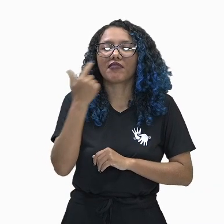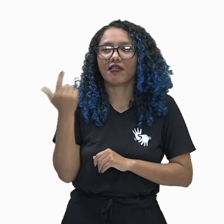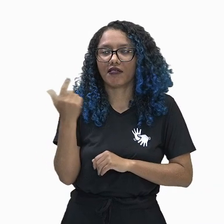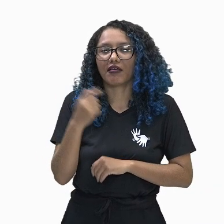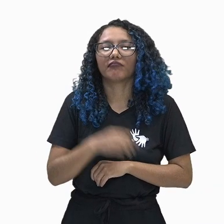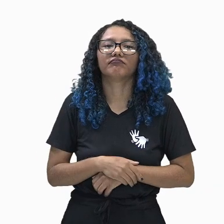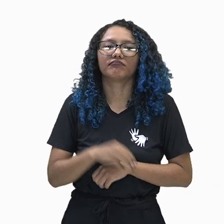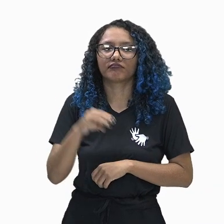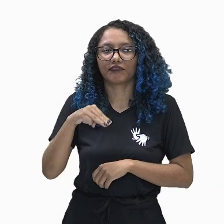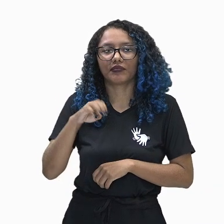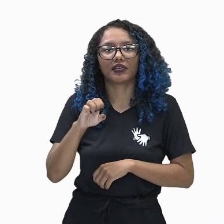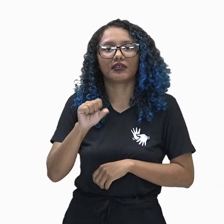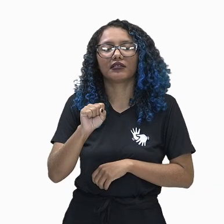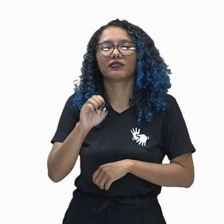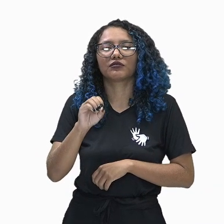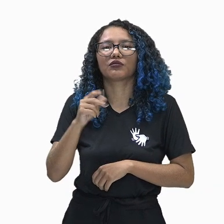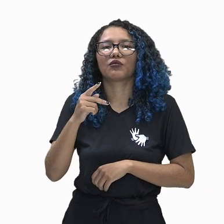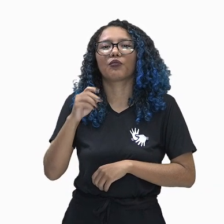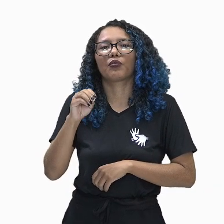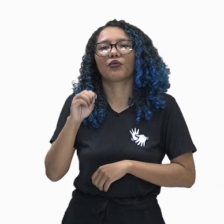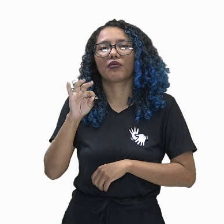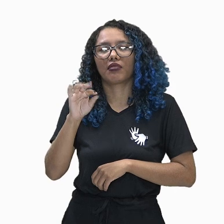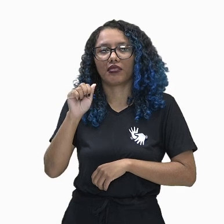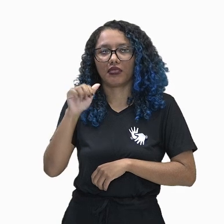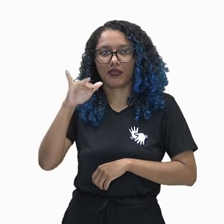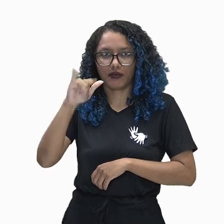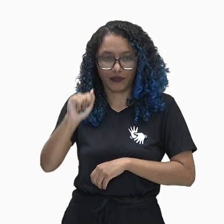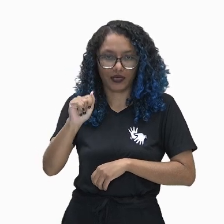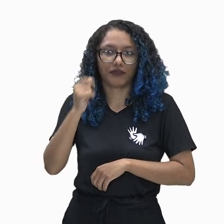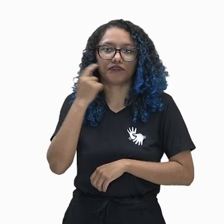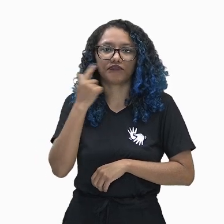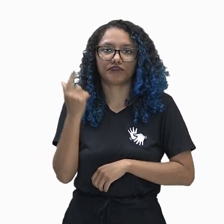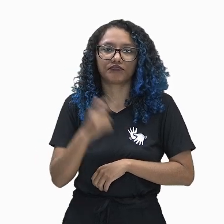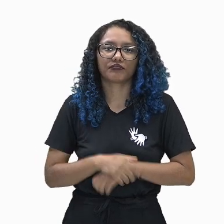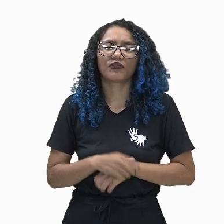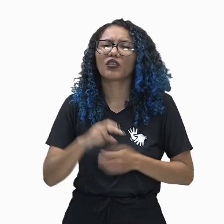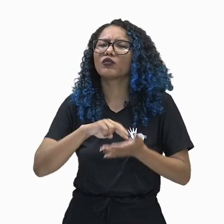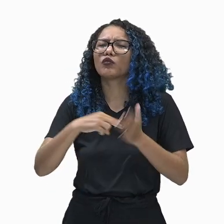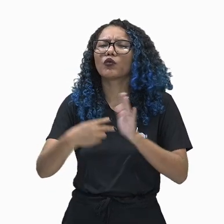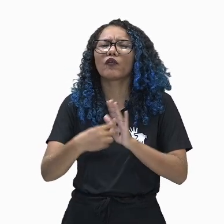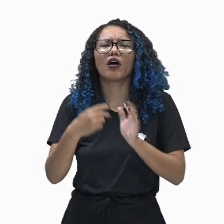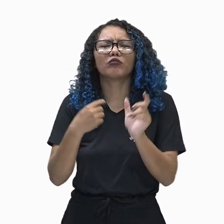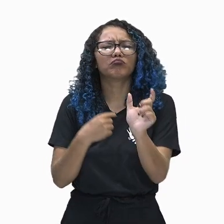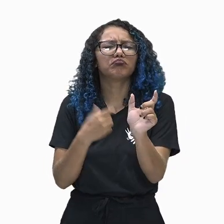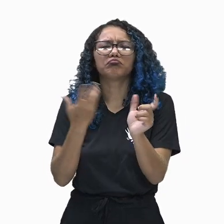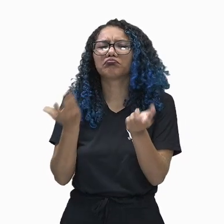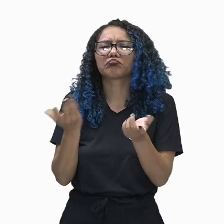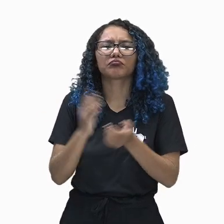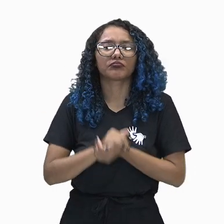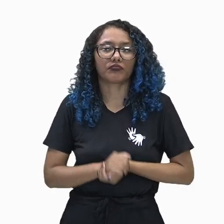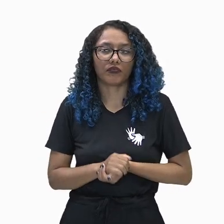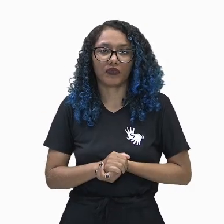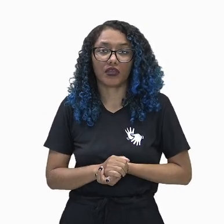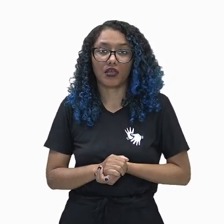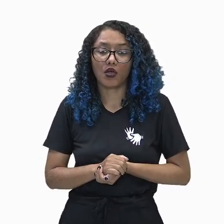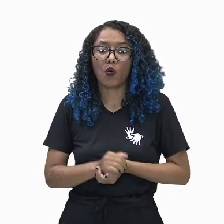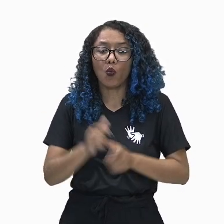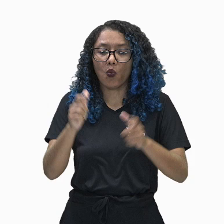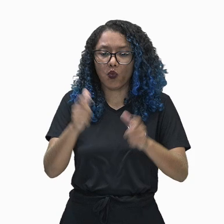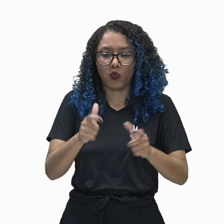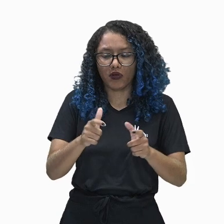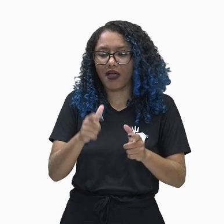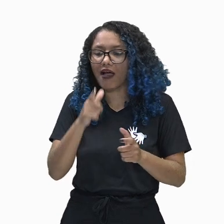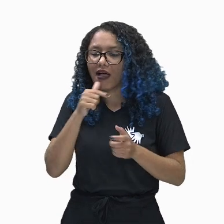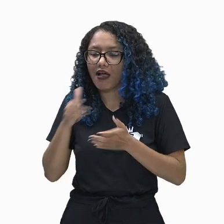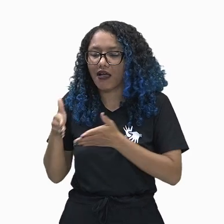Mesopotâmia. Acompanhe comigo, olha só. Mesopotâmia, o que que significa Mesopotâmia? Terra entre rios ou